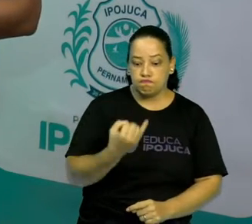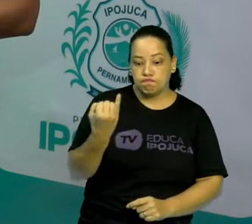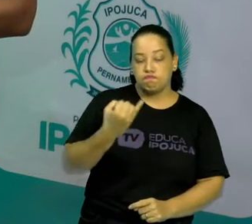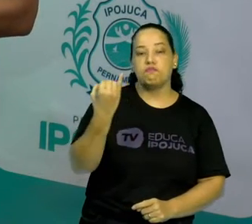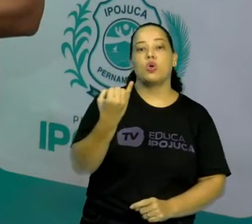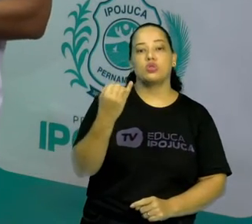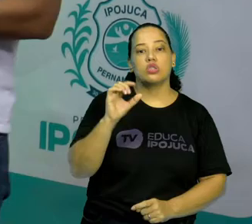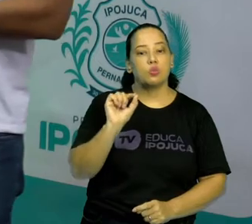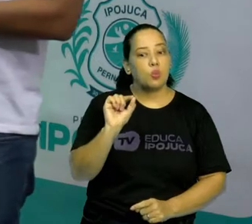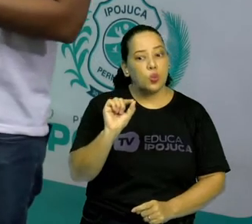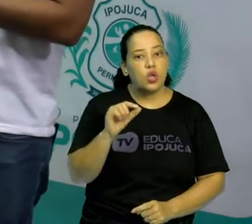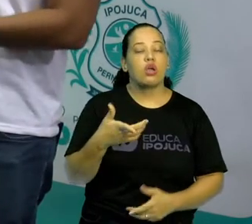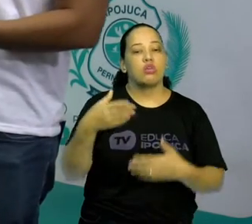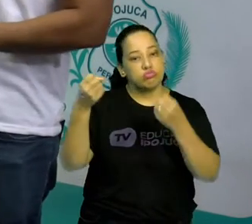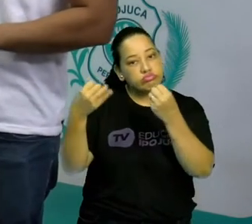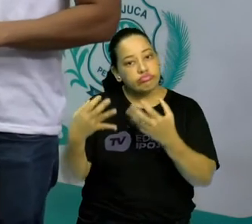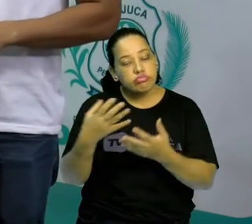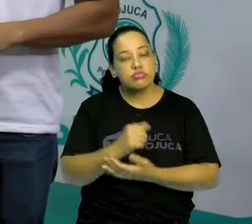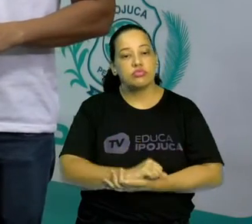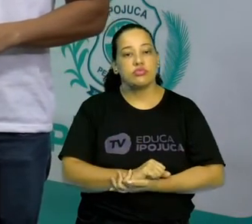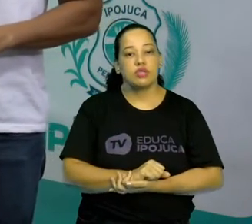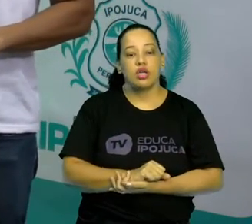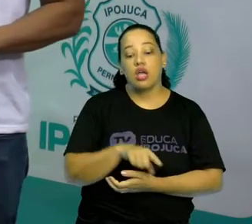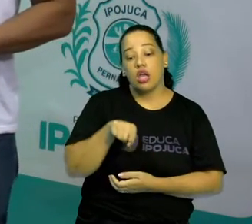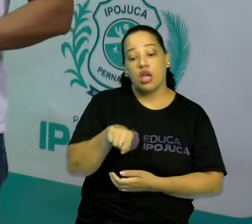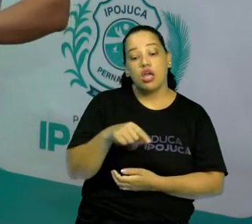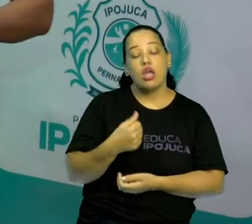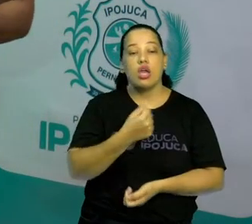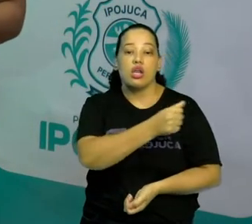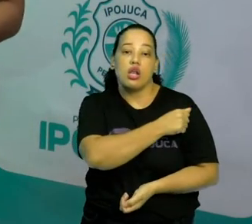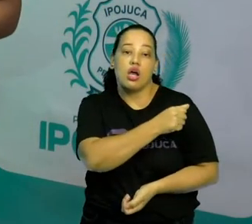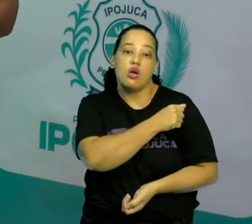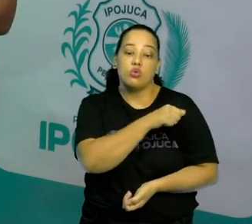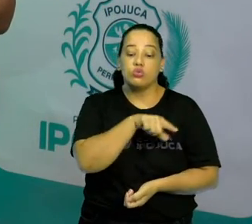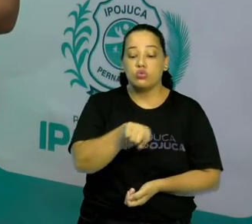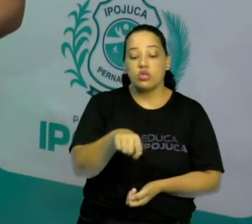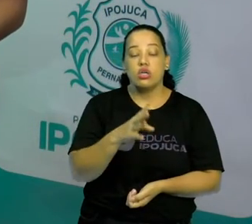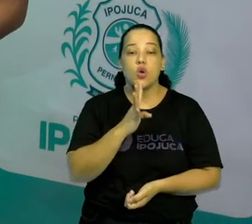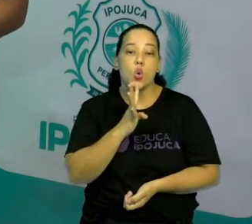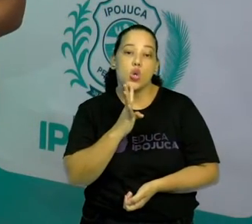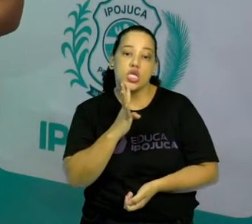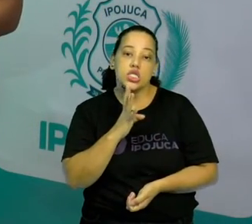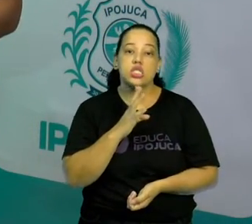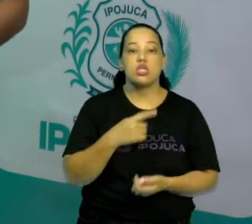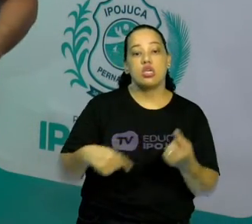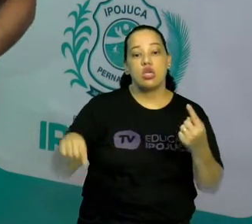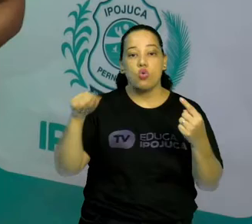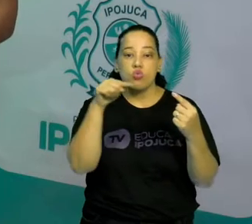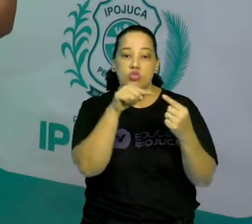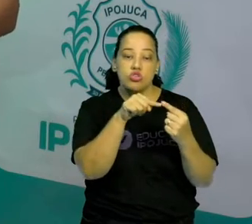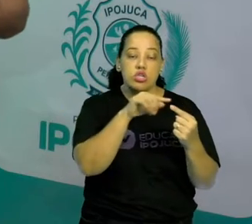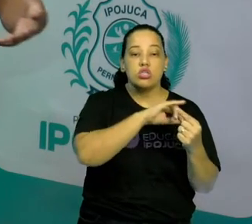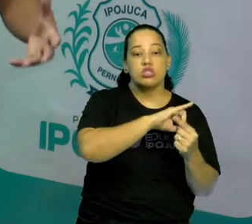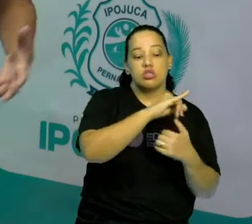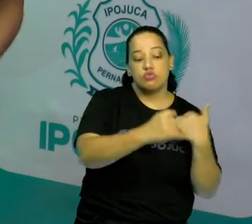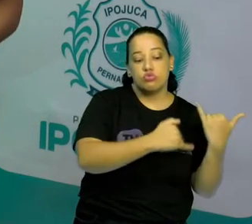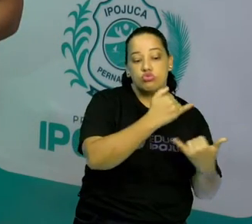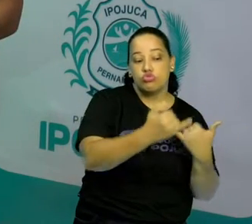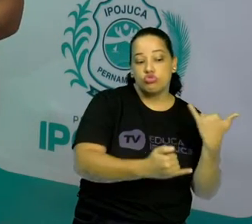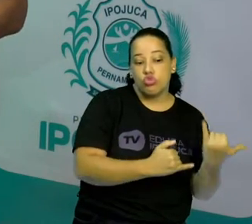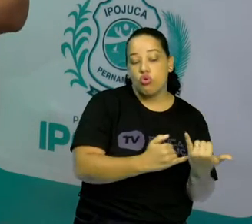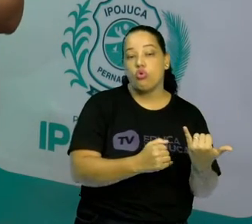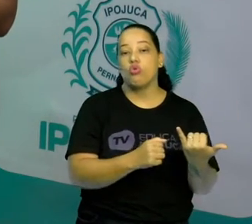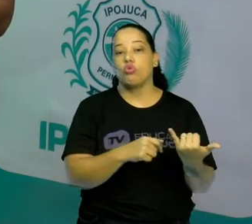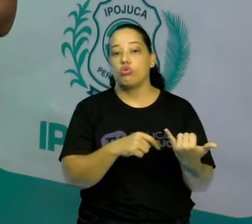do jogo. E com eles, o aluno vai conhecer o objetivo do jogo e a função e o modo de se